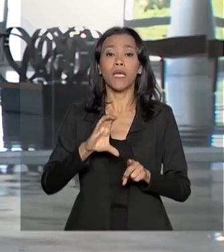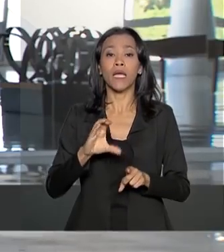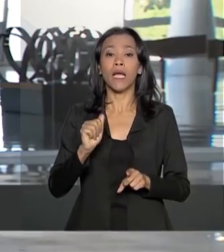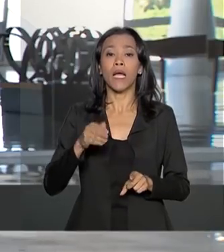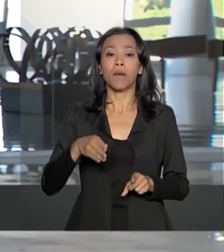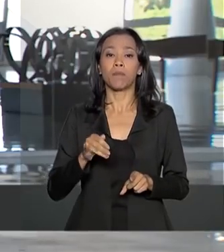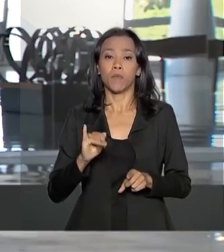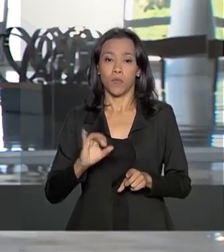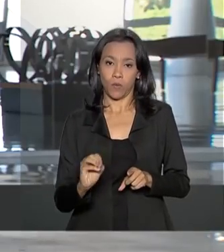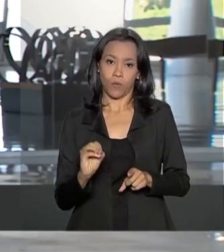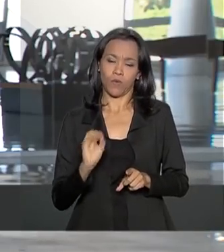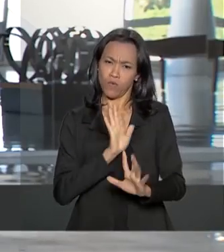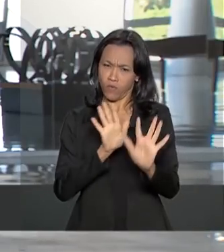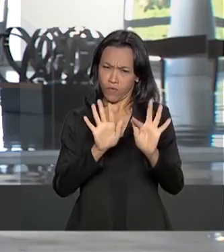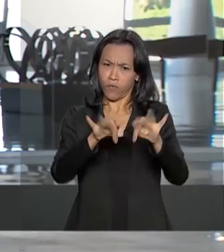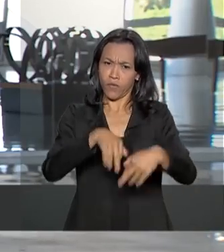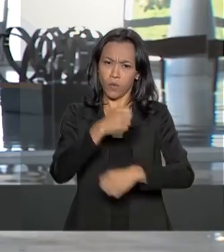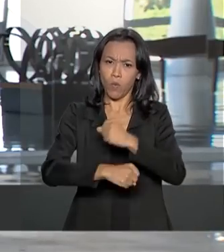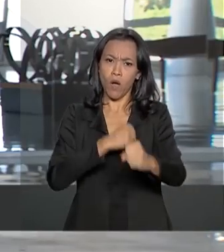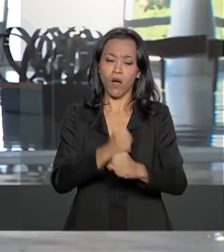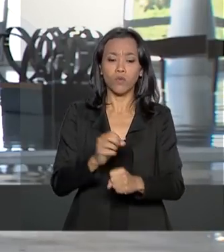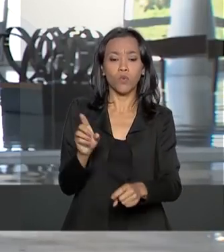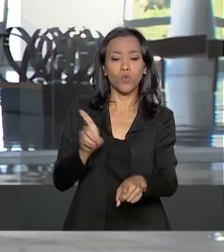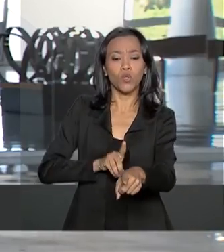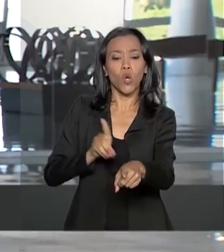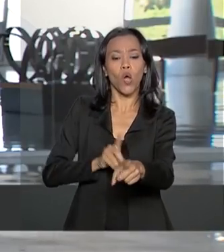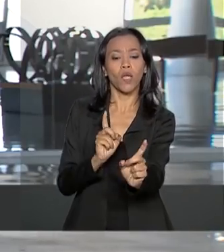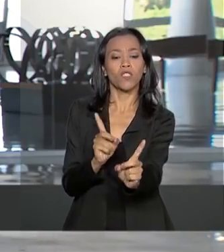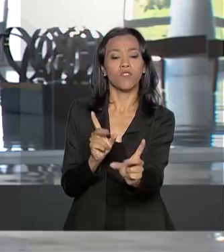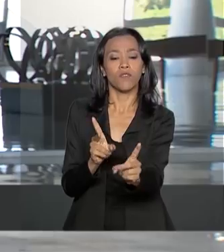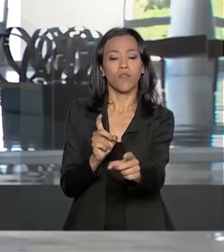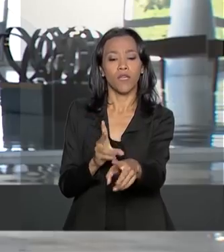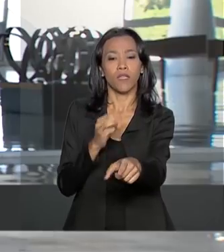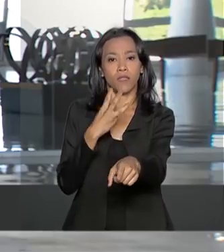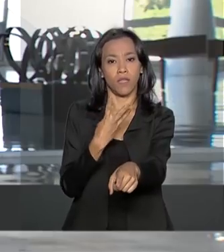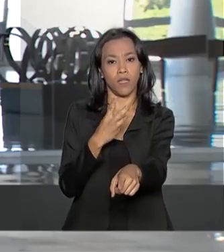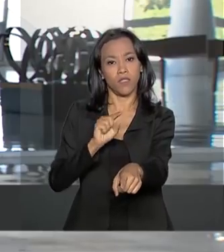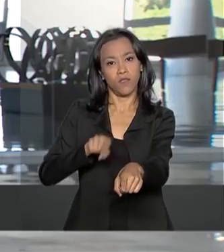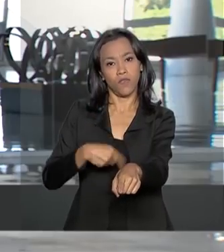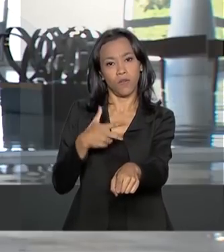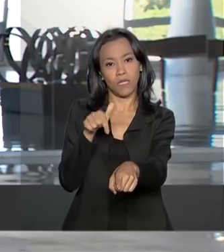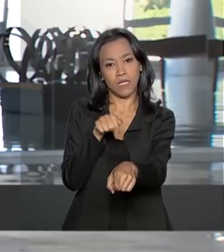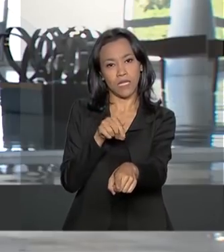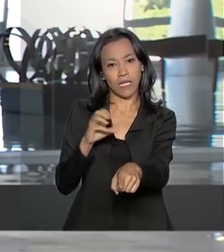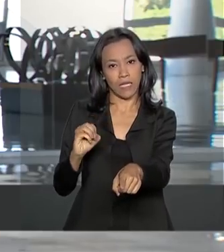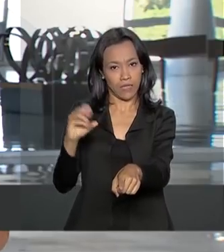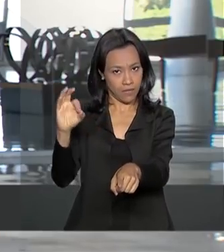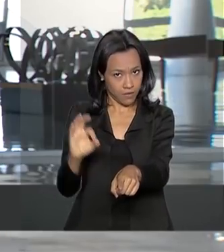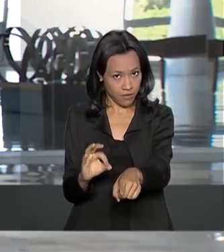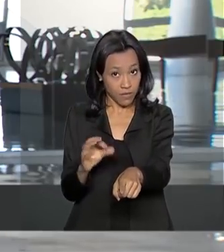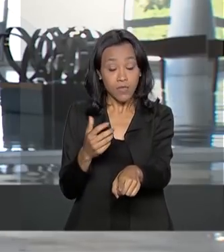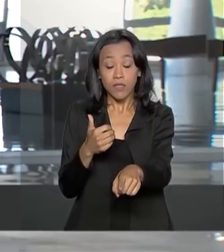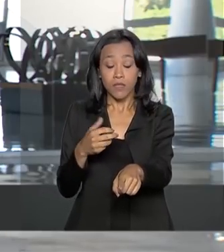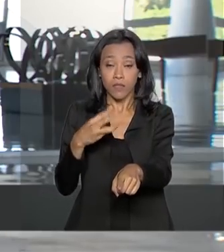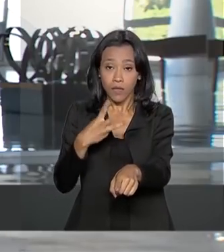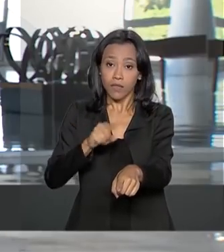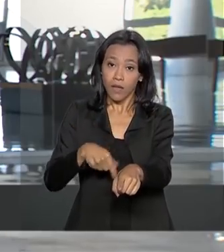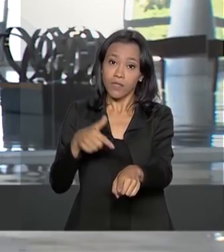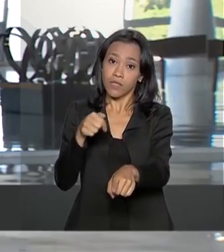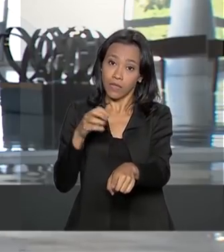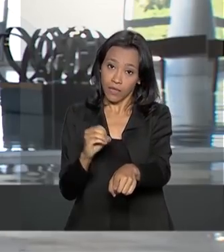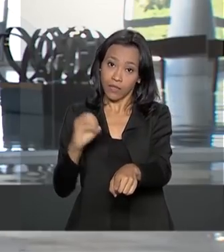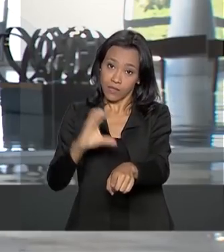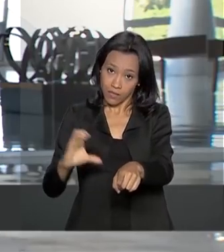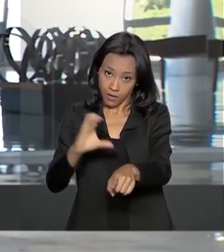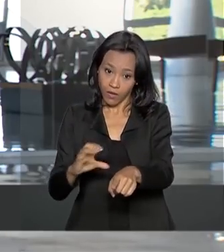previsão é de que no fim do ano o dólar comercial esteja em R$,70 e não mais em R$